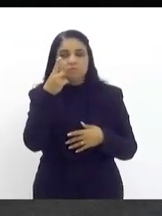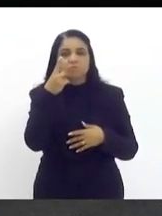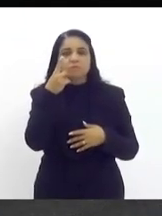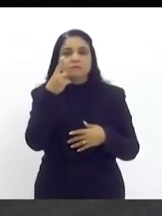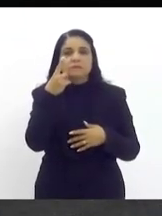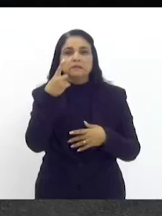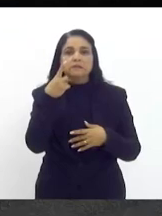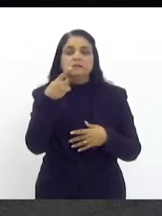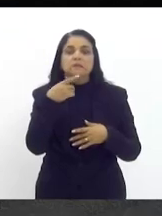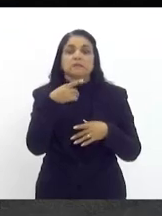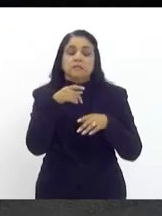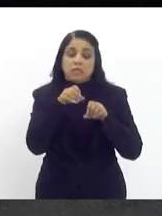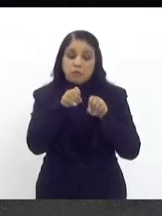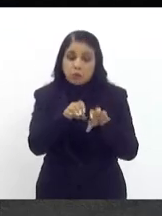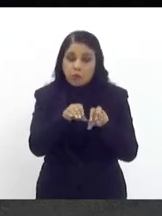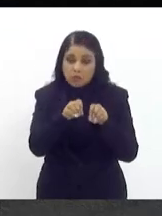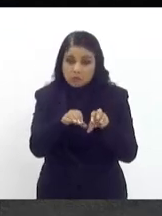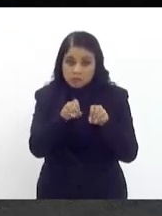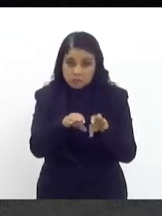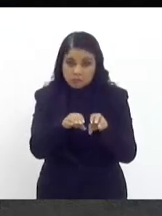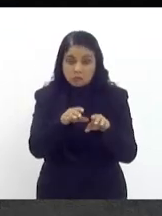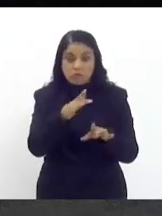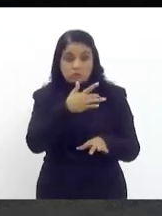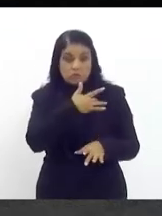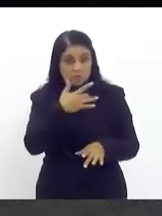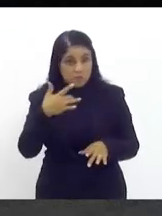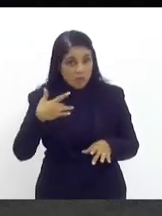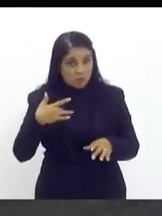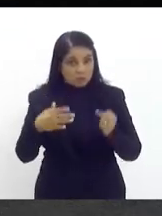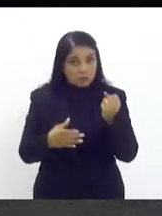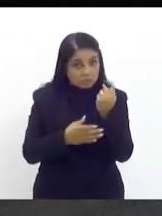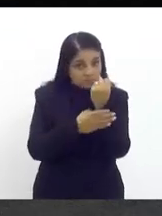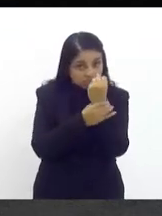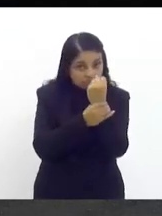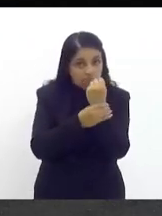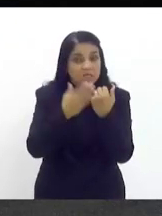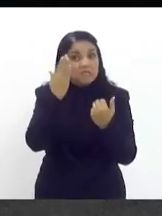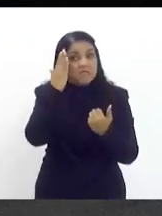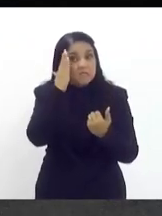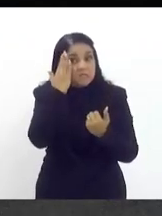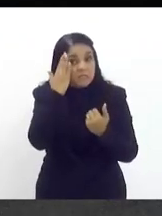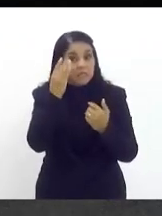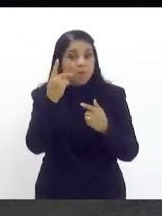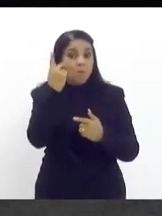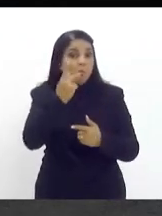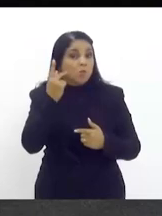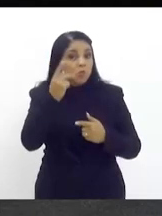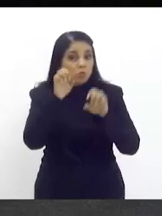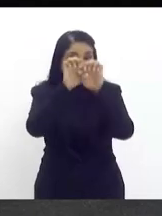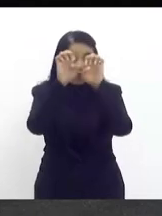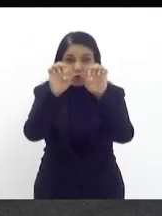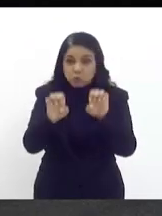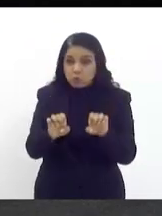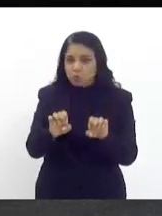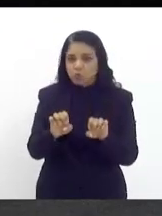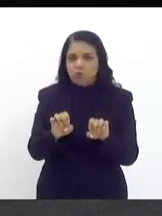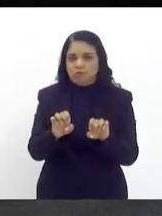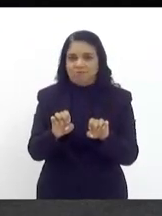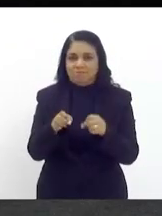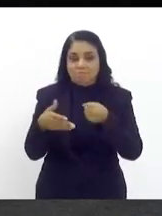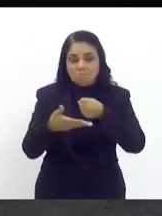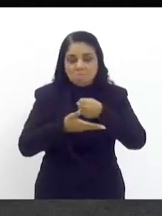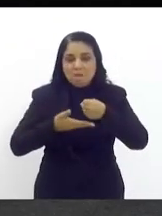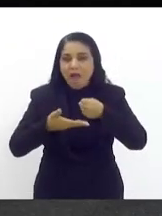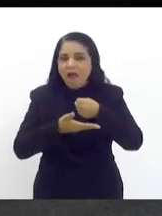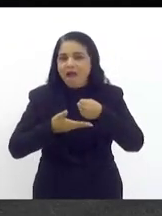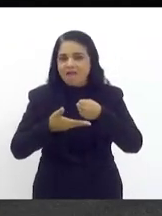que educação, saúde e segurança são políticas estruturantes. E que, qualquer que seja o nosso